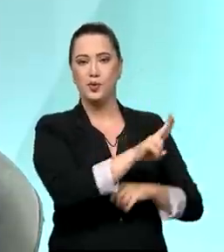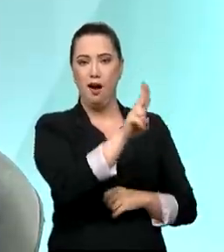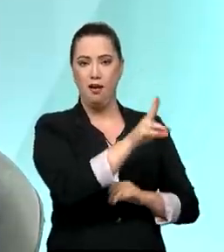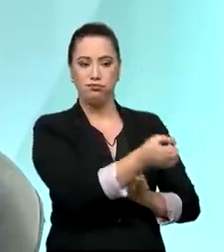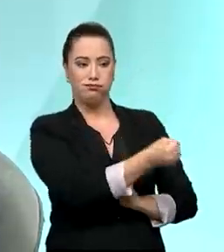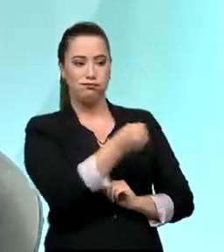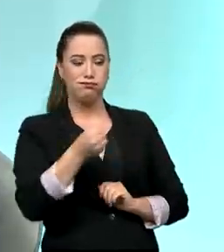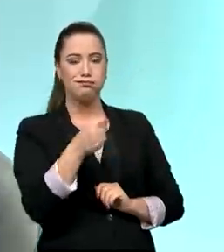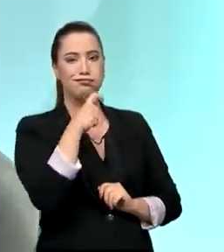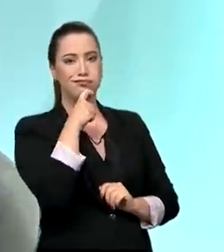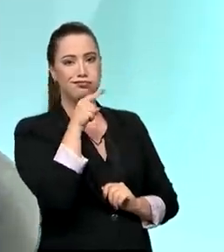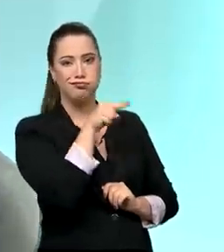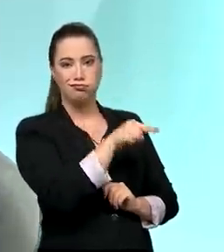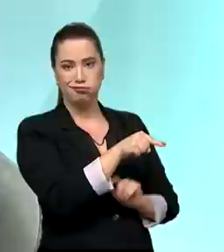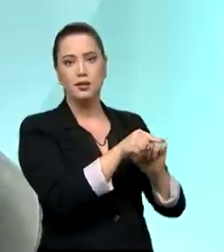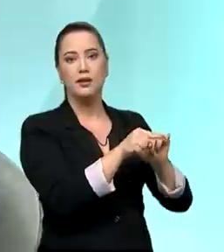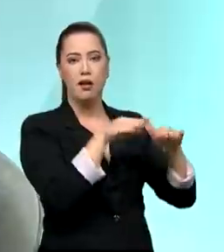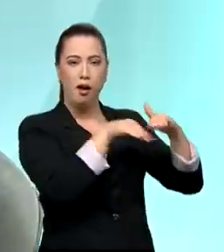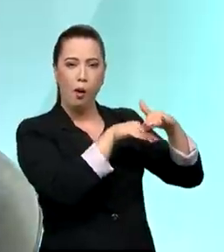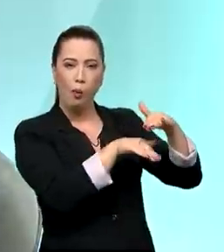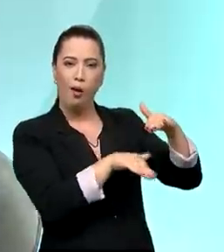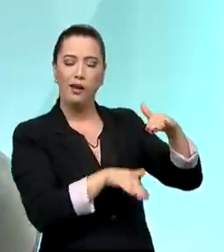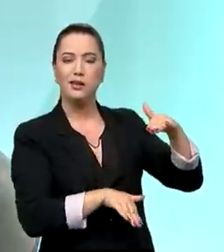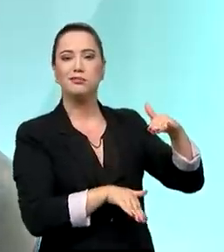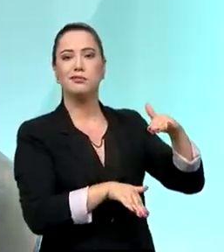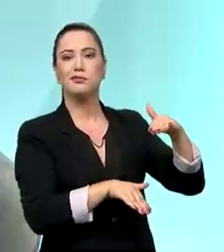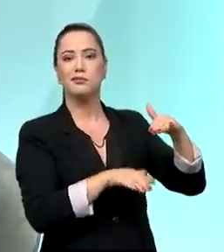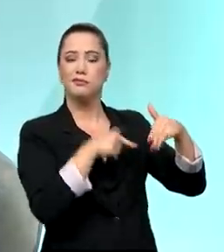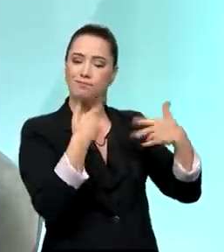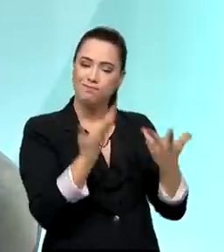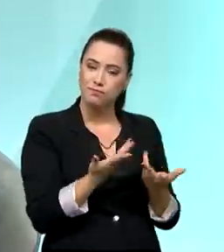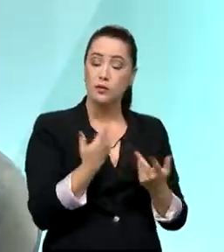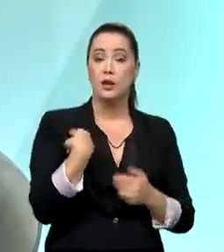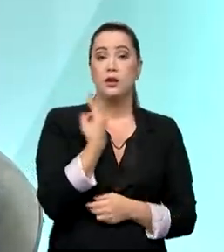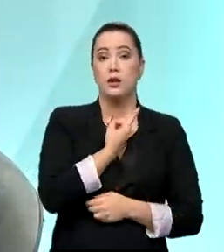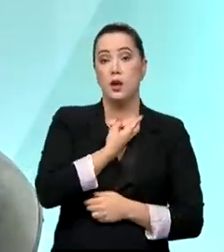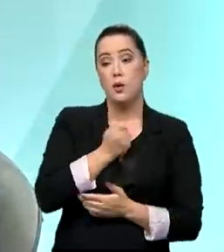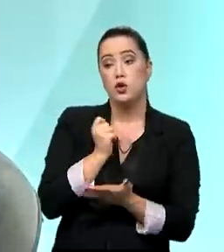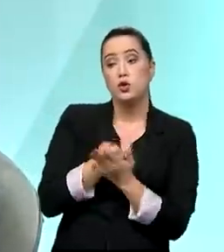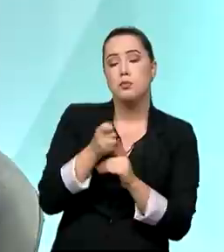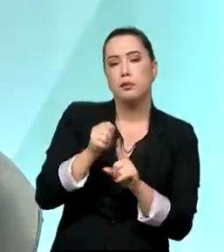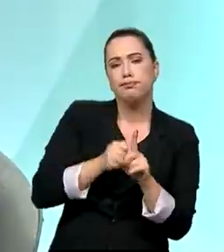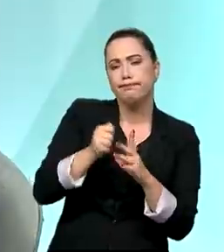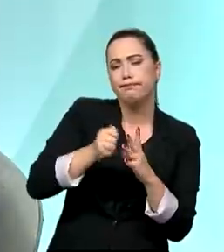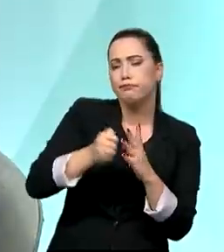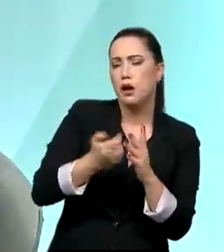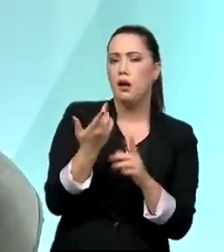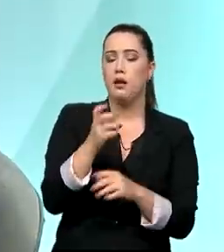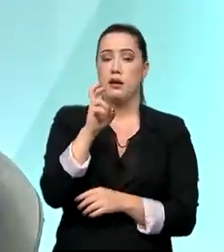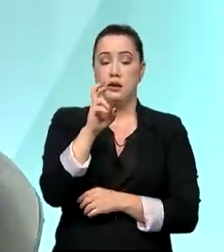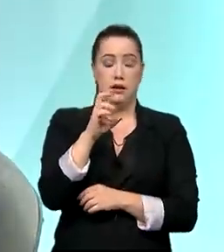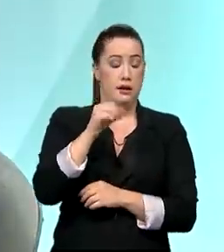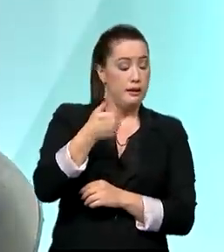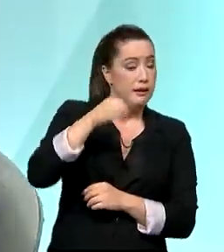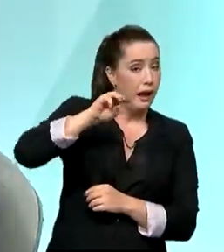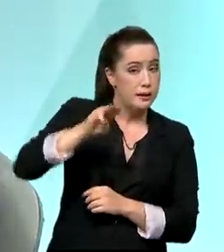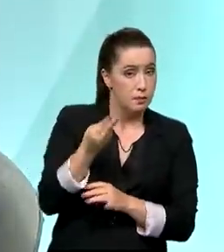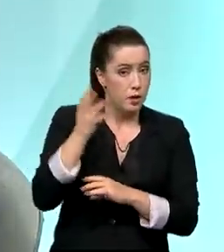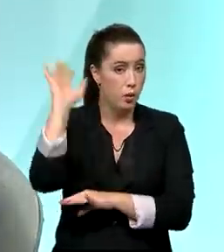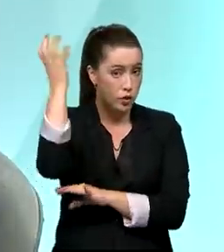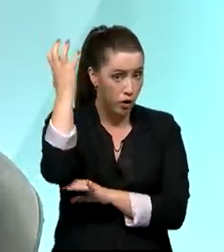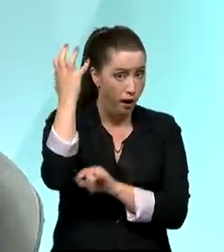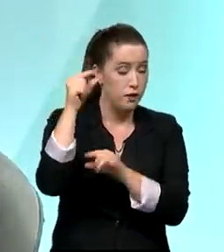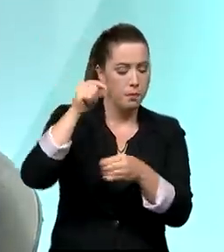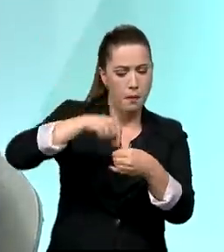nós financiamos o plantio, 10 milhões de árvores... Em 5 anos, né? Em 5 anos, mas já vamos começar com